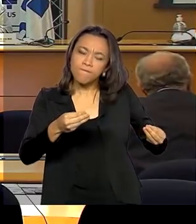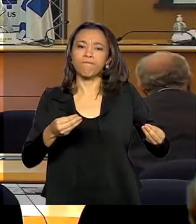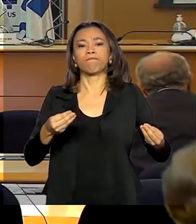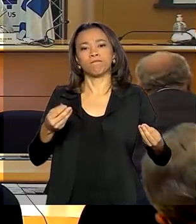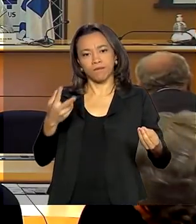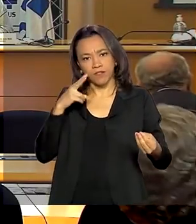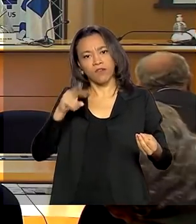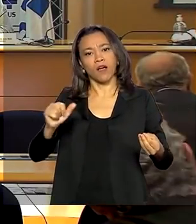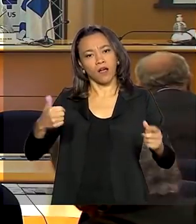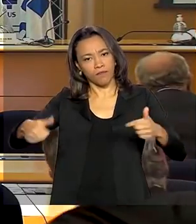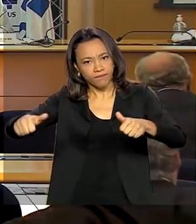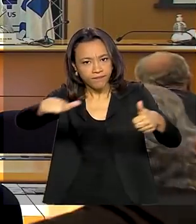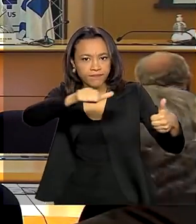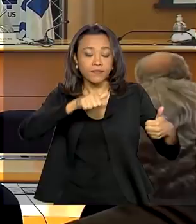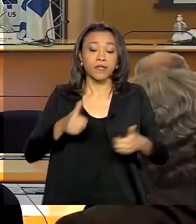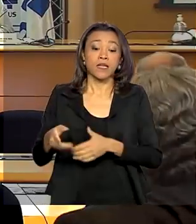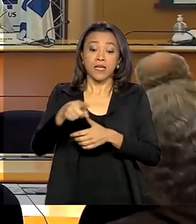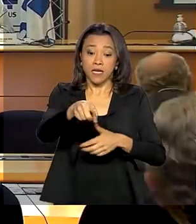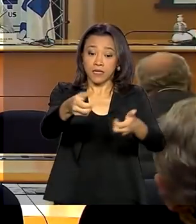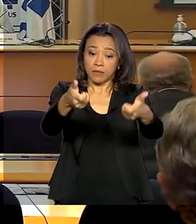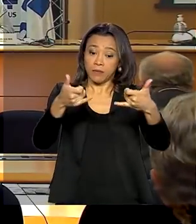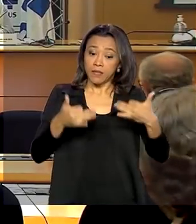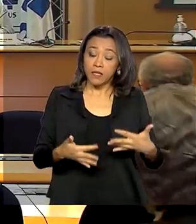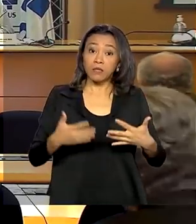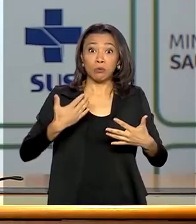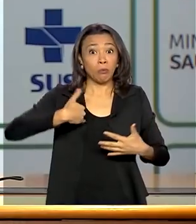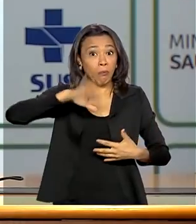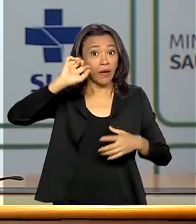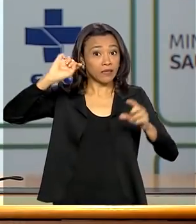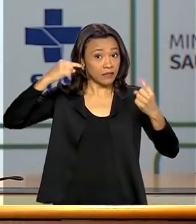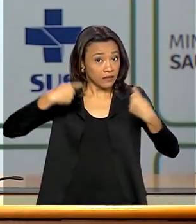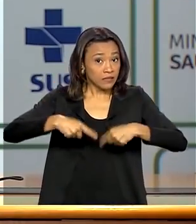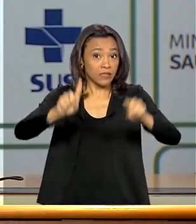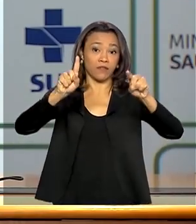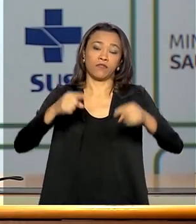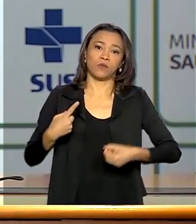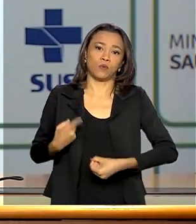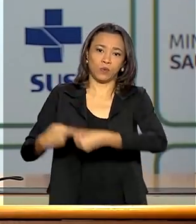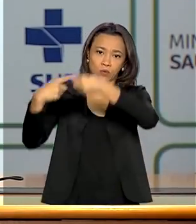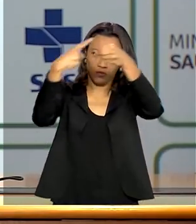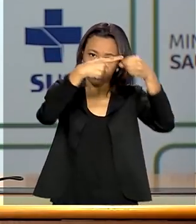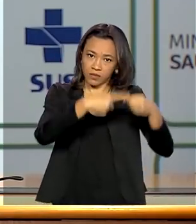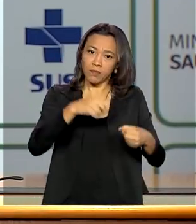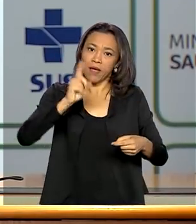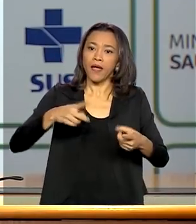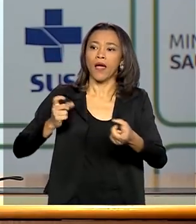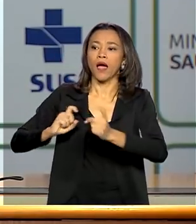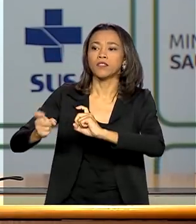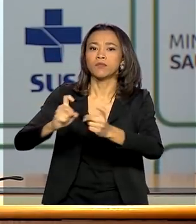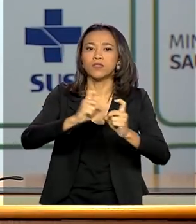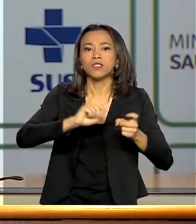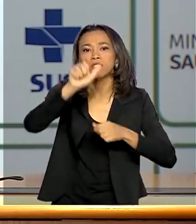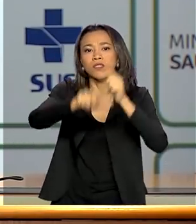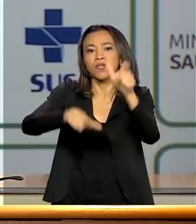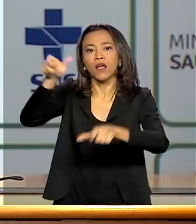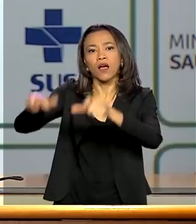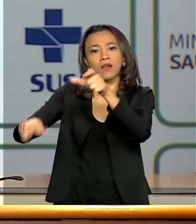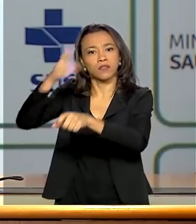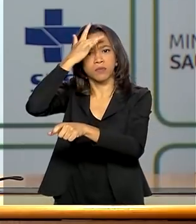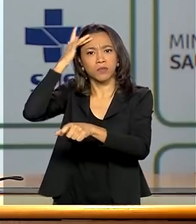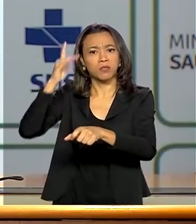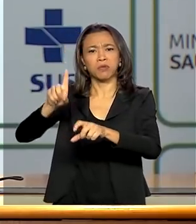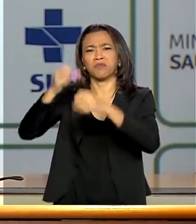destacou que, neste momento, o maior desafio dos municípios é gerenciar os recursos humanos para não sobrecarregar os